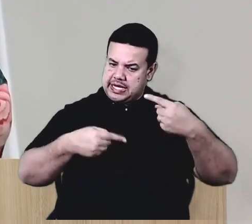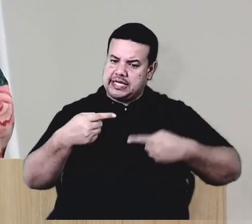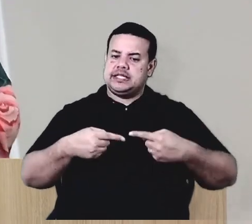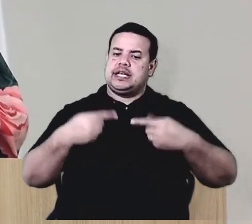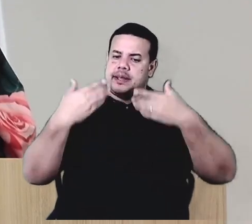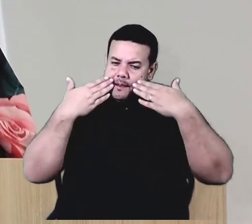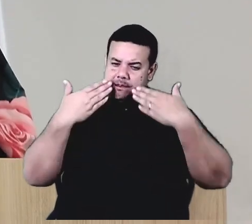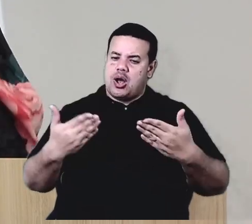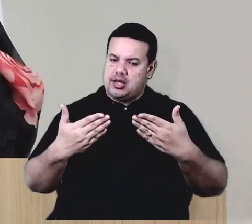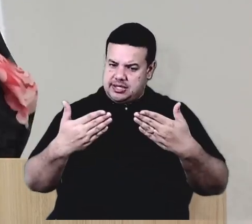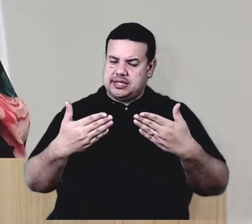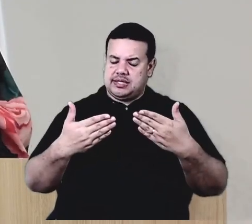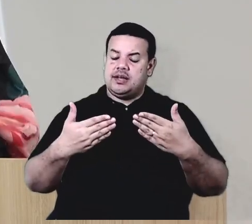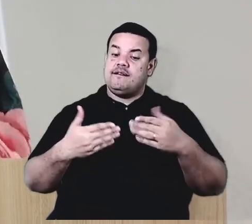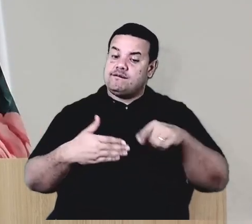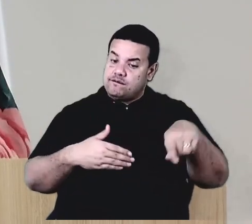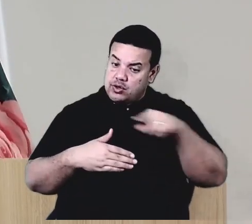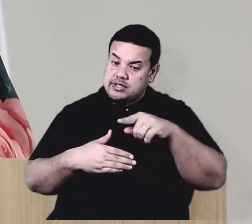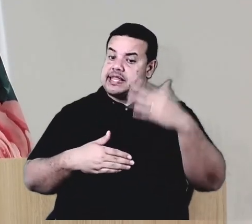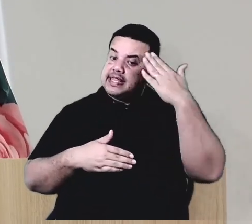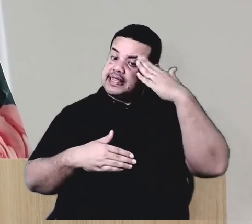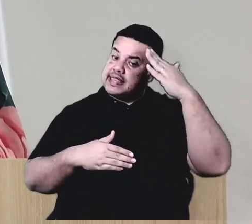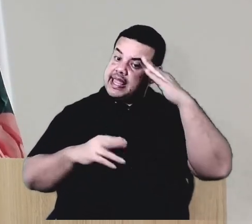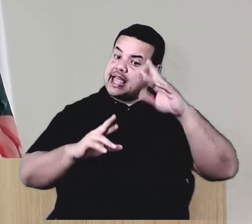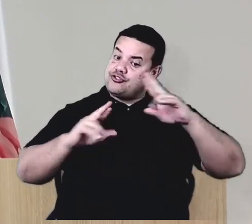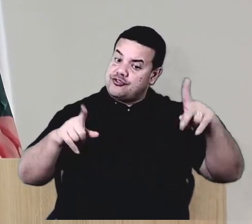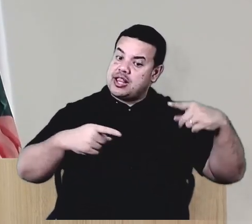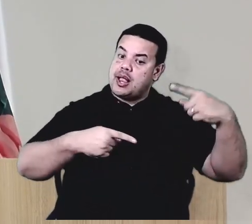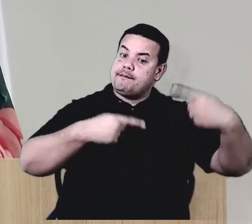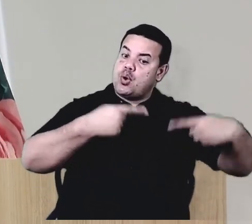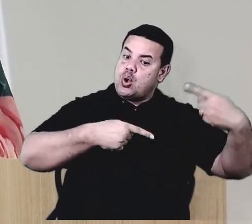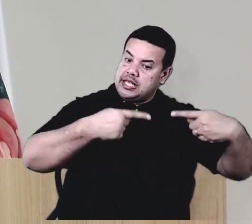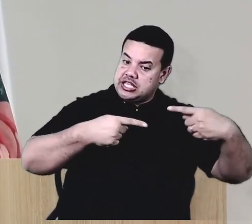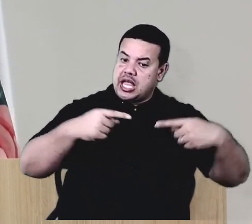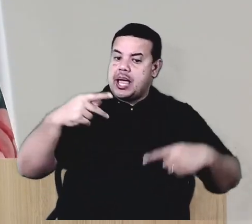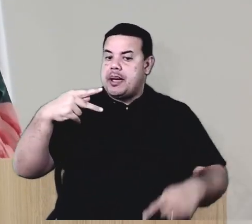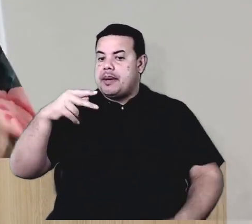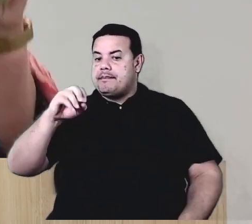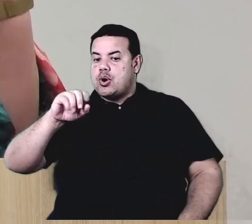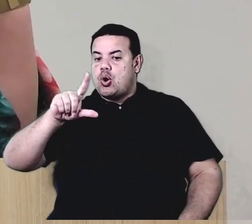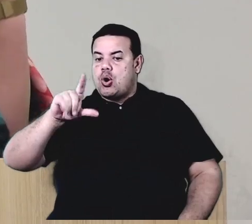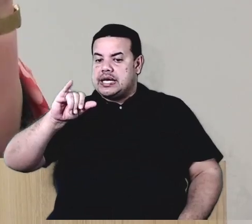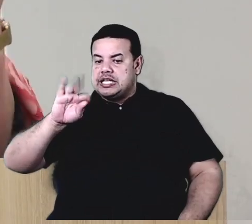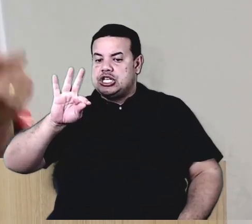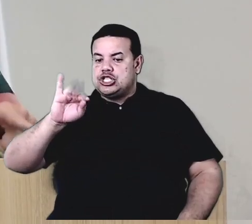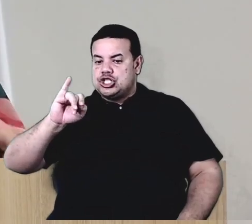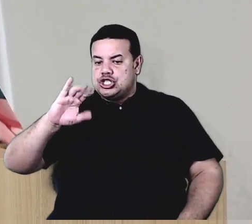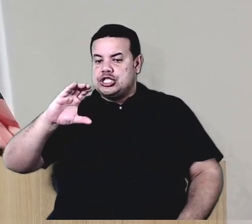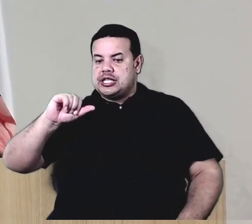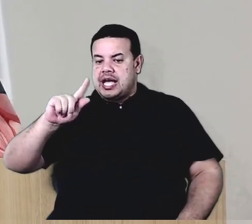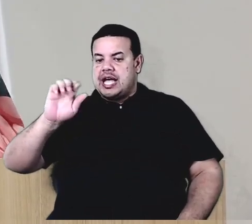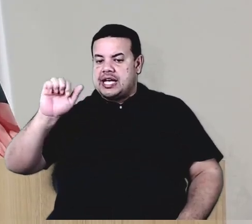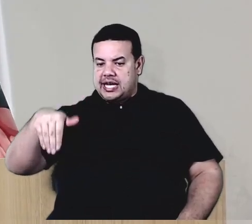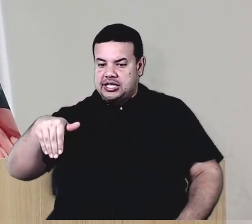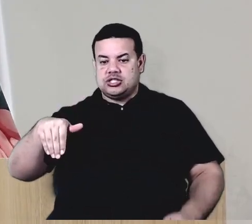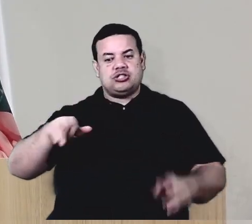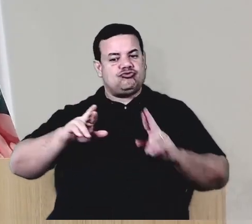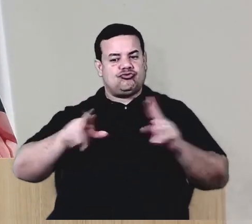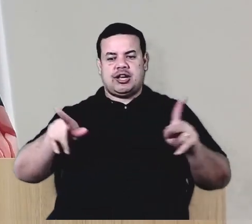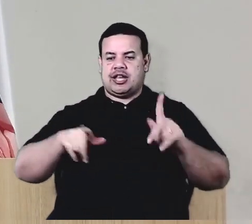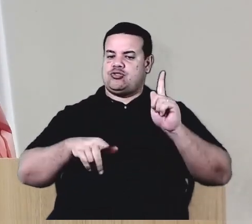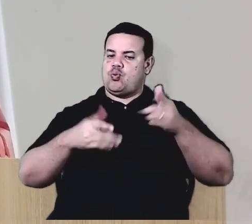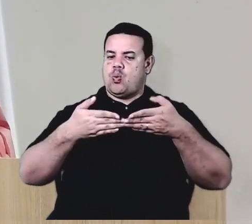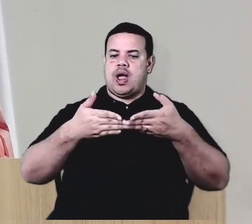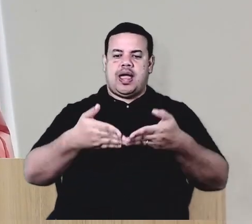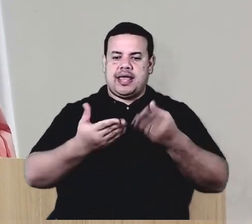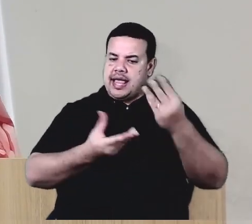quando vocês entenderem a diferença de política e politicagem, pode ter certeza que a nossa Guaíria vai estar muito diferente. E aqui dentro vai estar